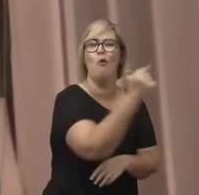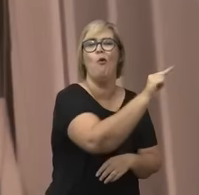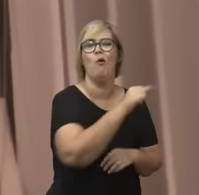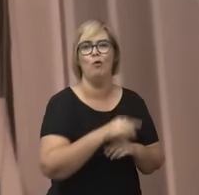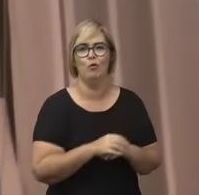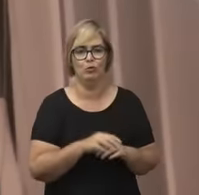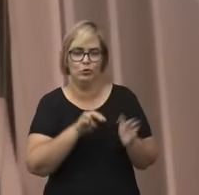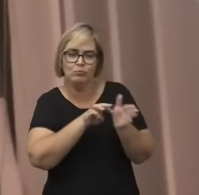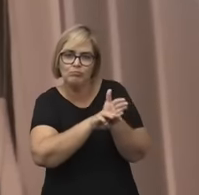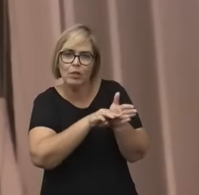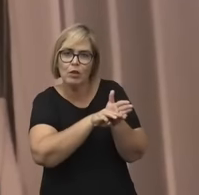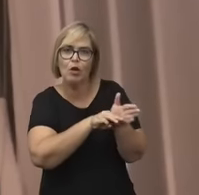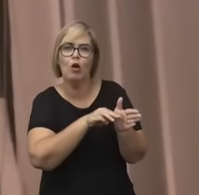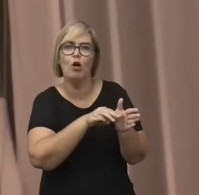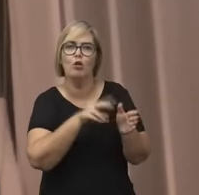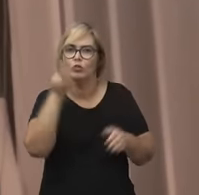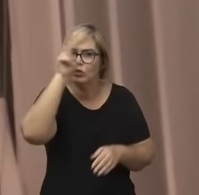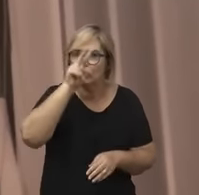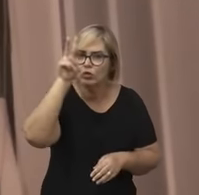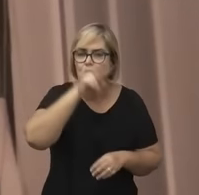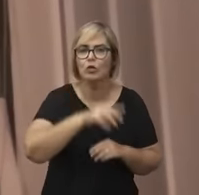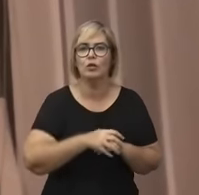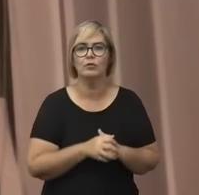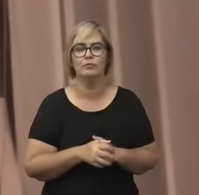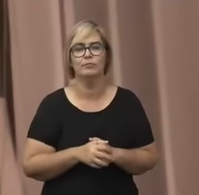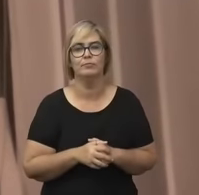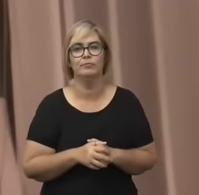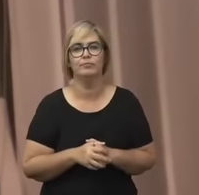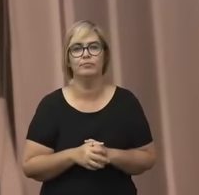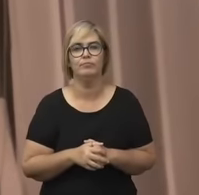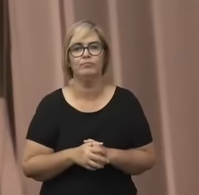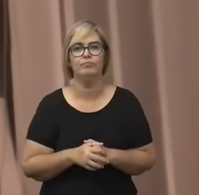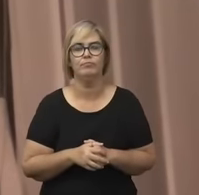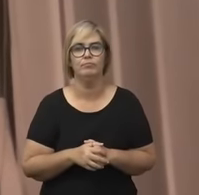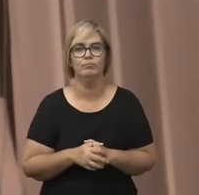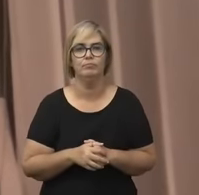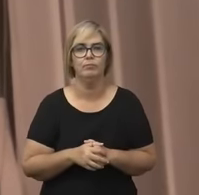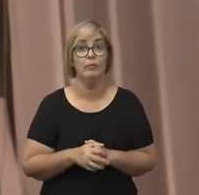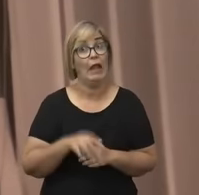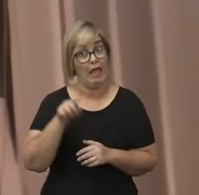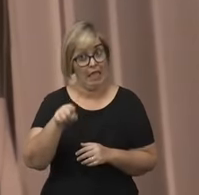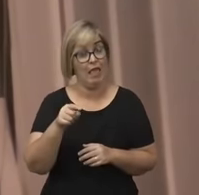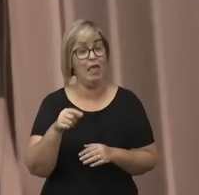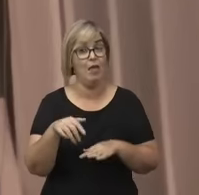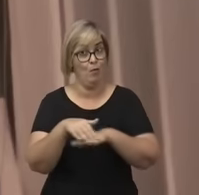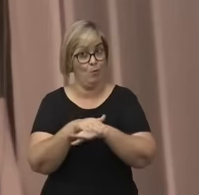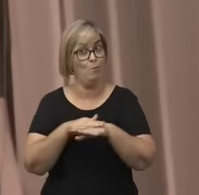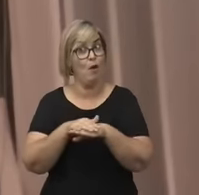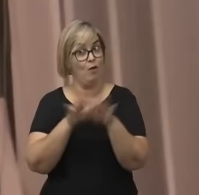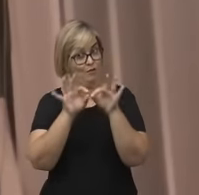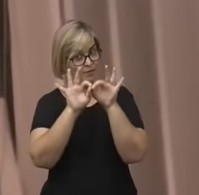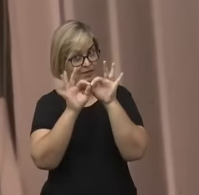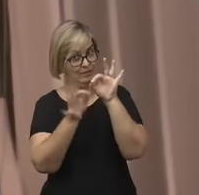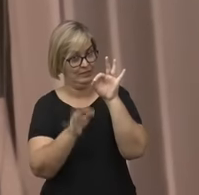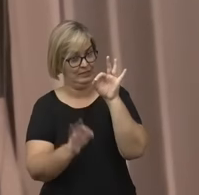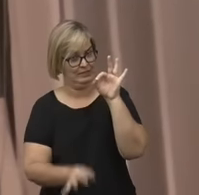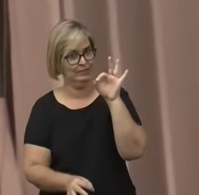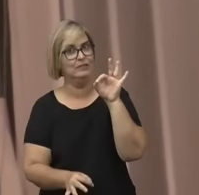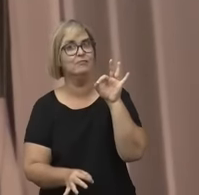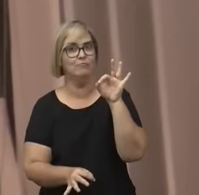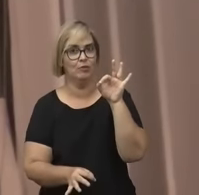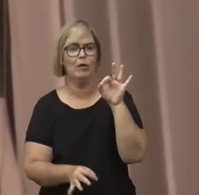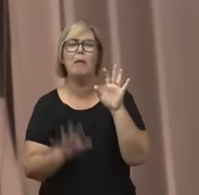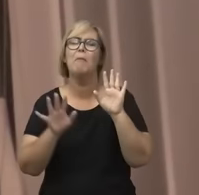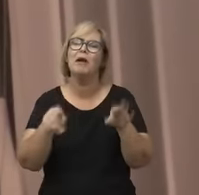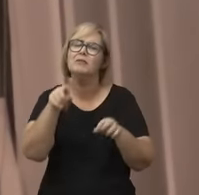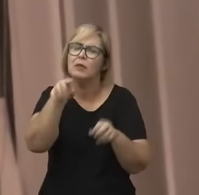metodológicos e historiográficos. É uma conversa longa e difícil de se ter, mas se tu